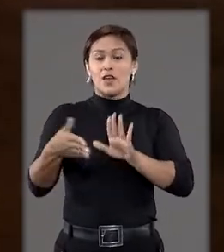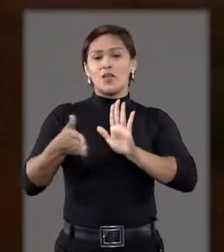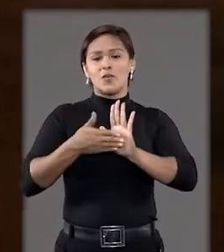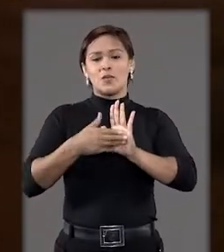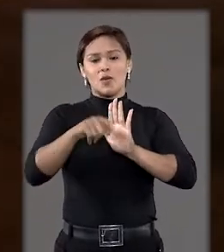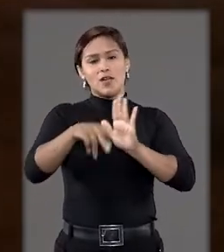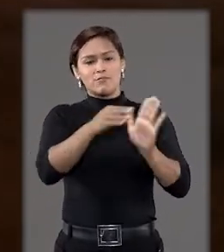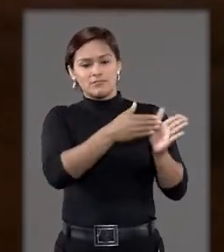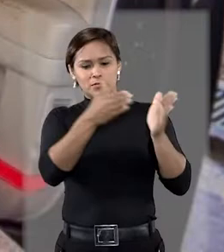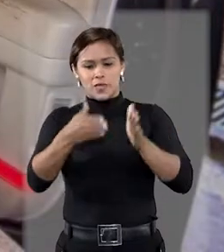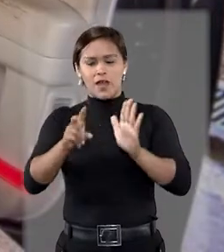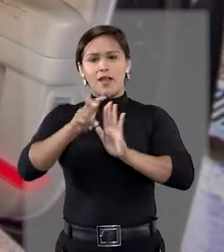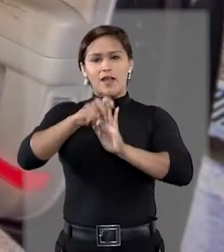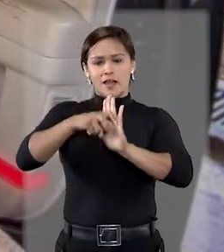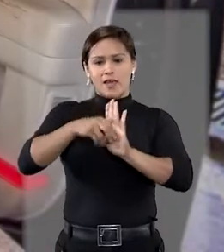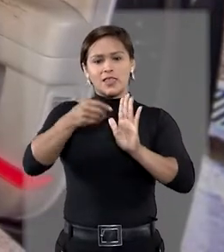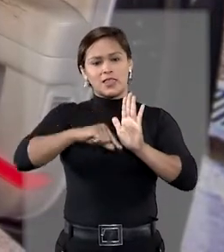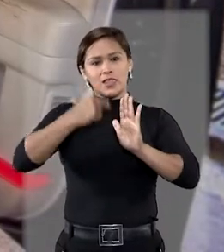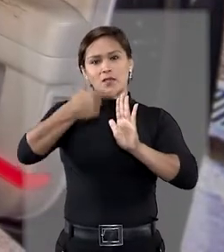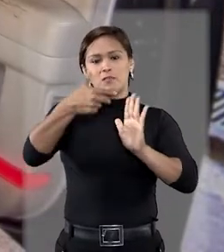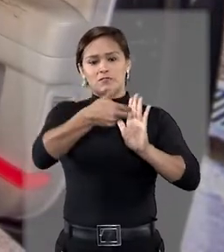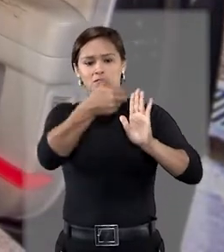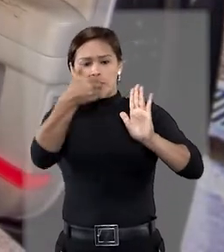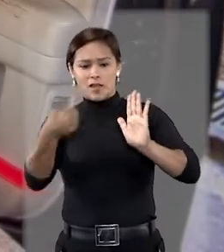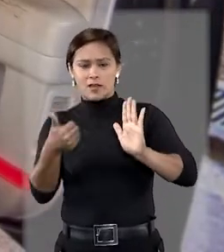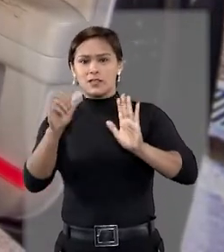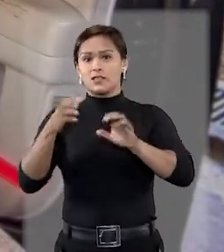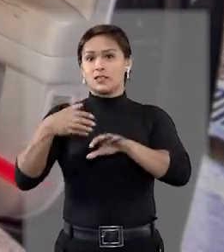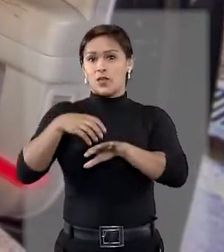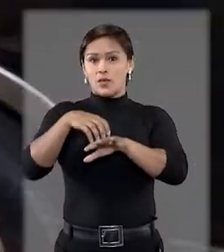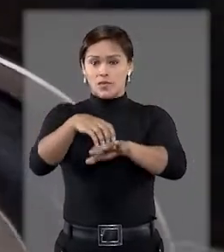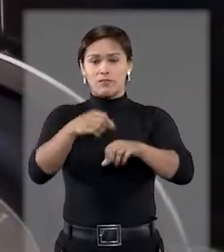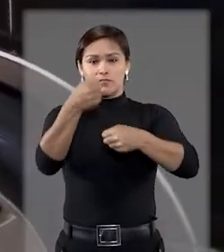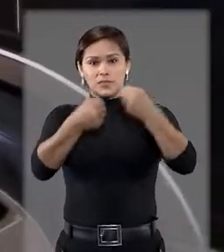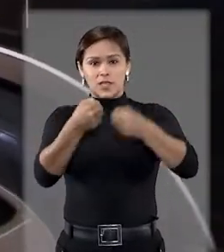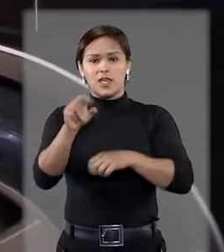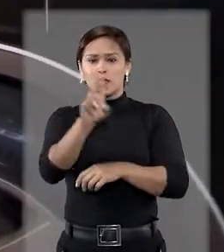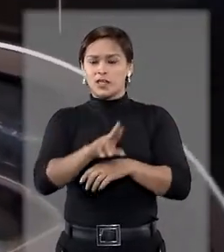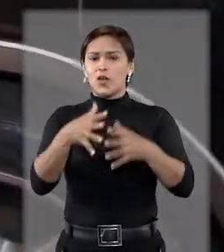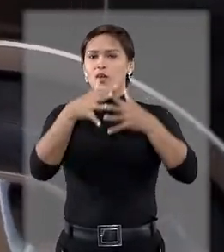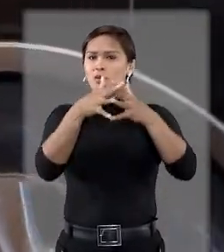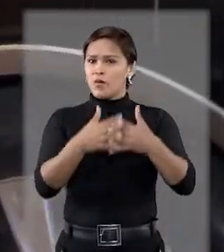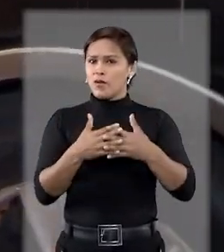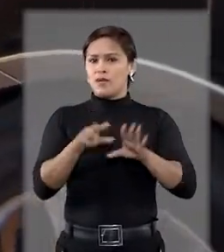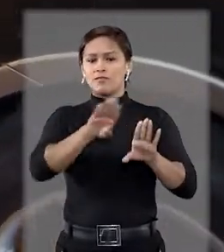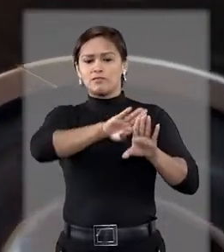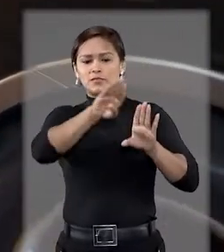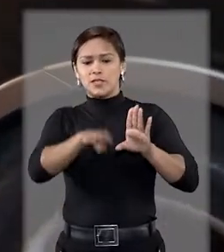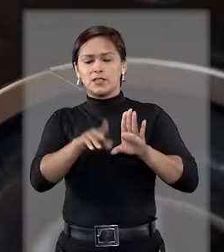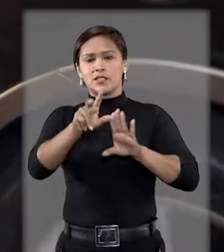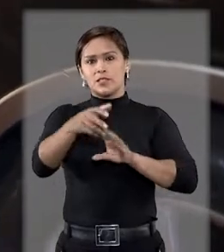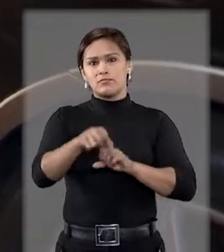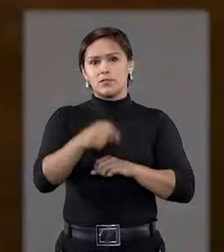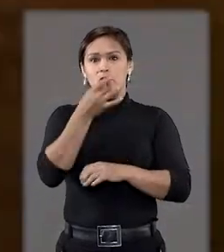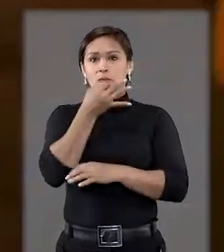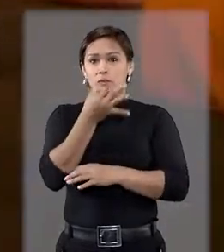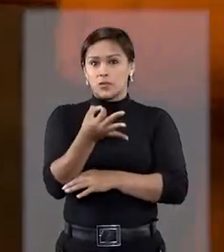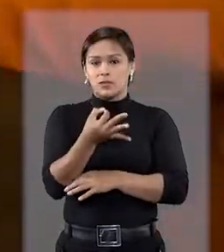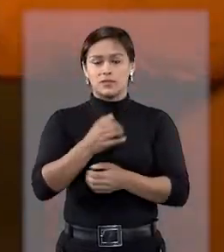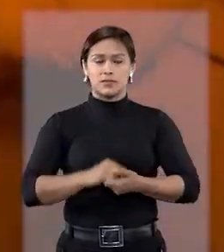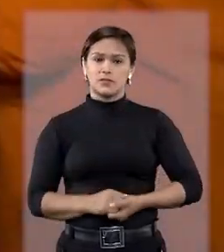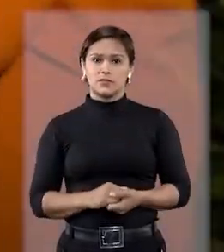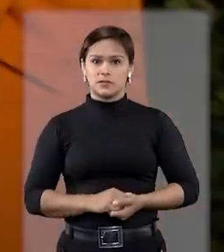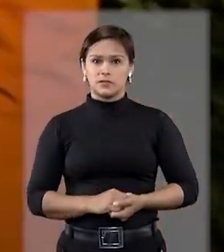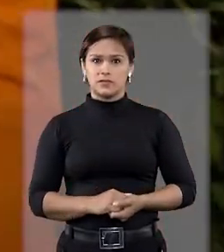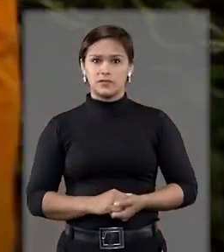e ela tem um propósito, que é para a gente colocar a cadeira de rodas e sair do carro, né? E eles usam e atrapalham a gente descer. Então fica